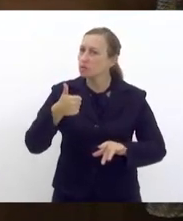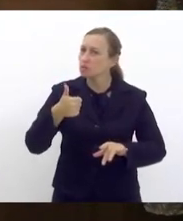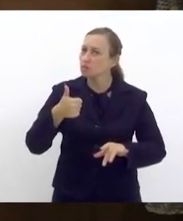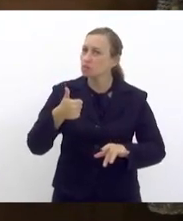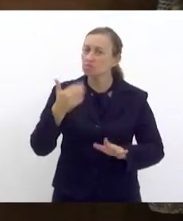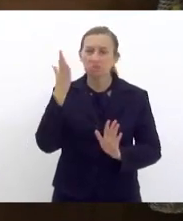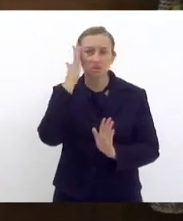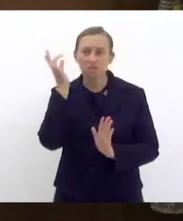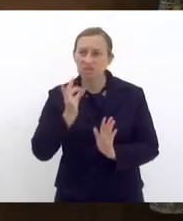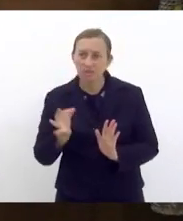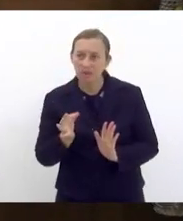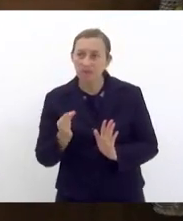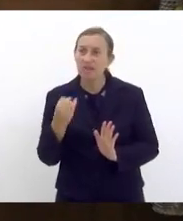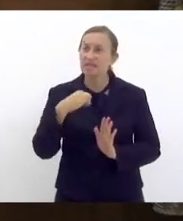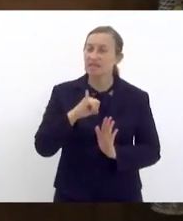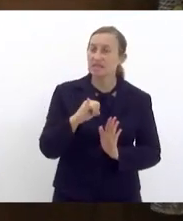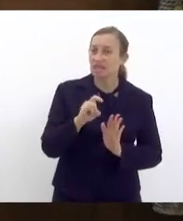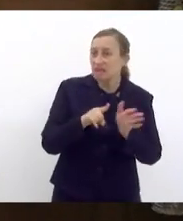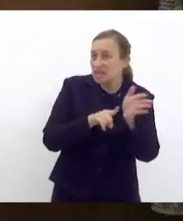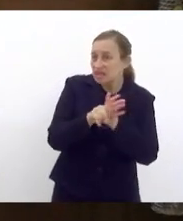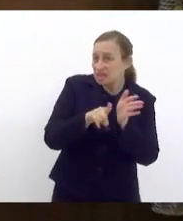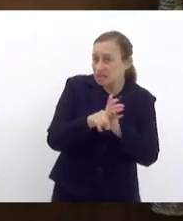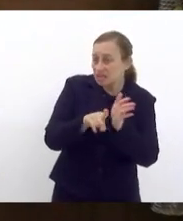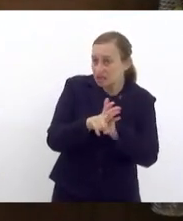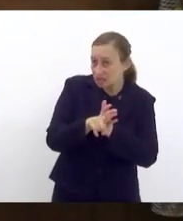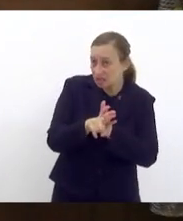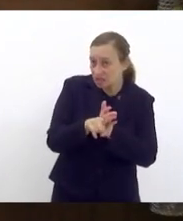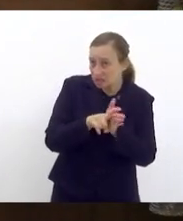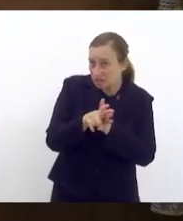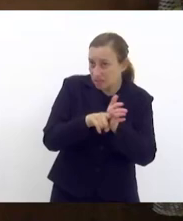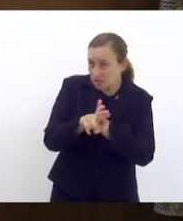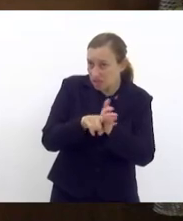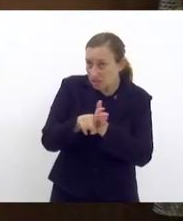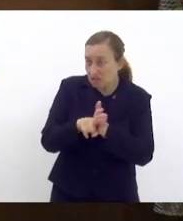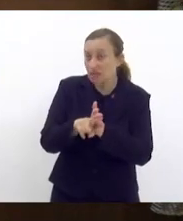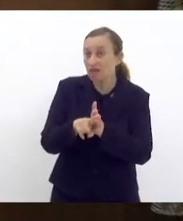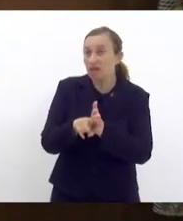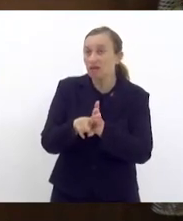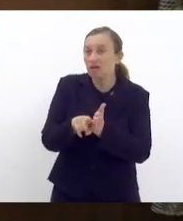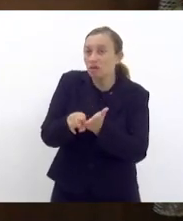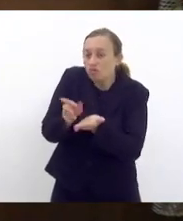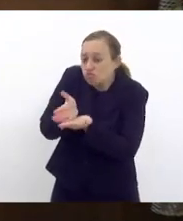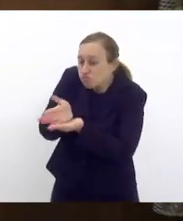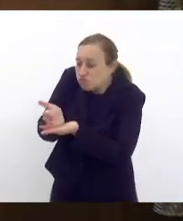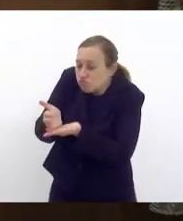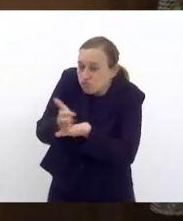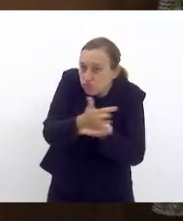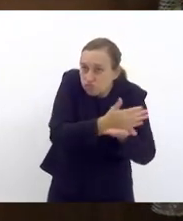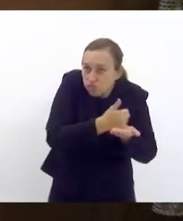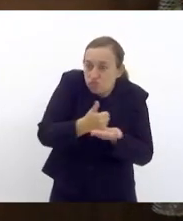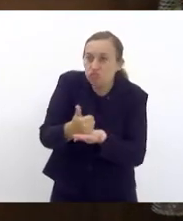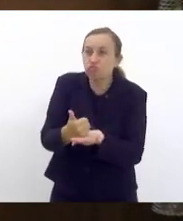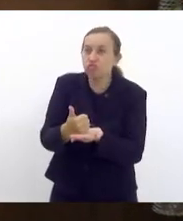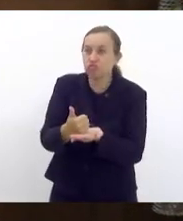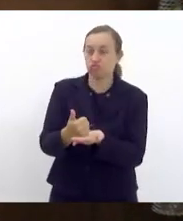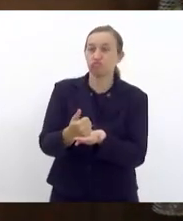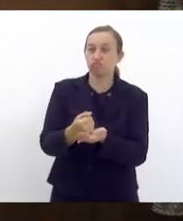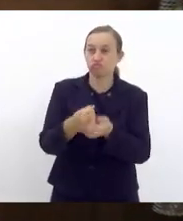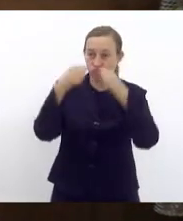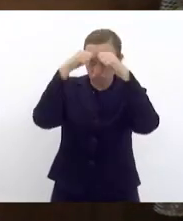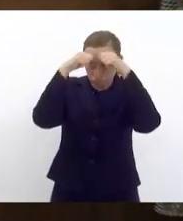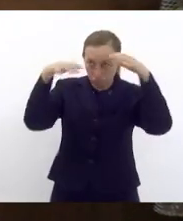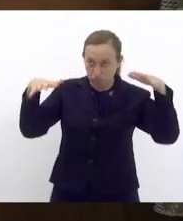não sabemos se esse questionário do M-Chat, para um rastreamento de sinais precoces de